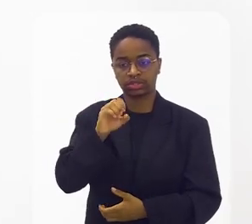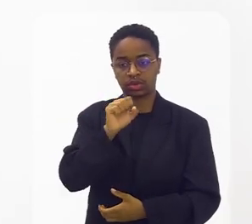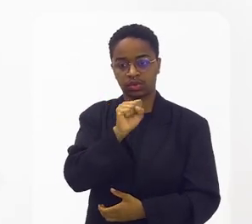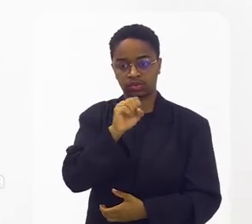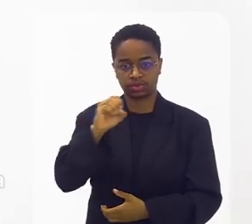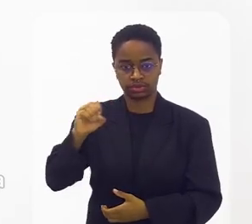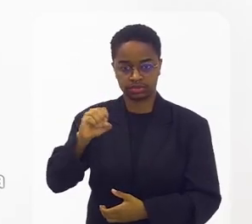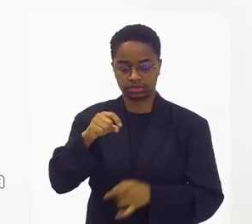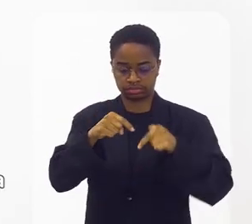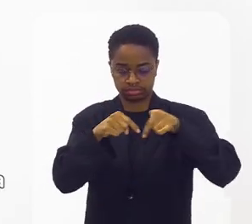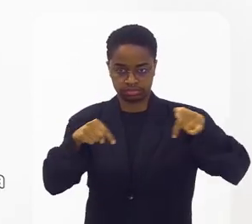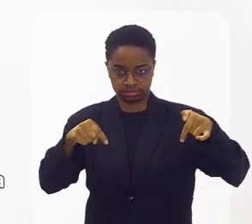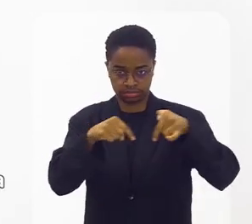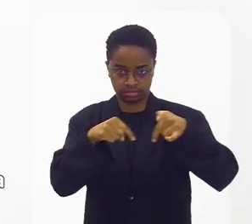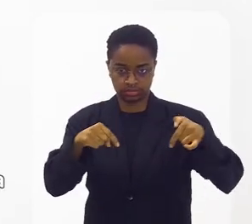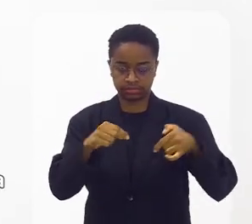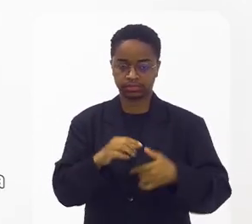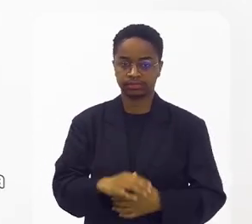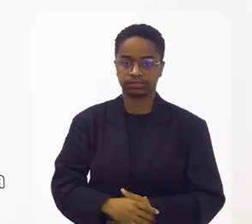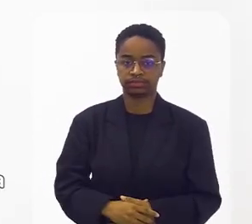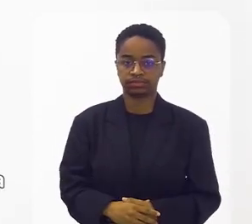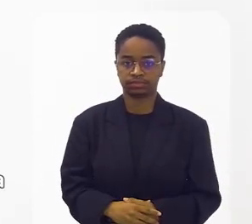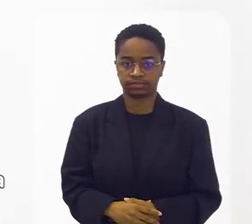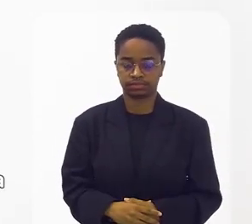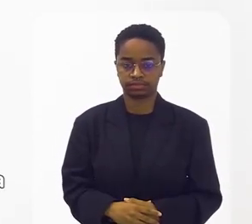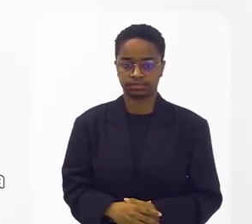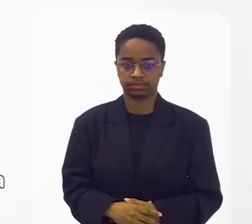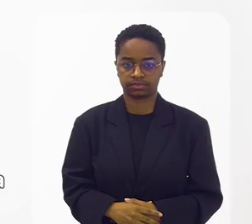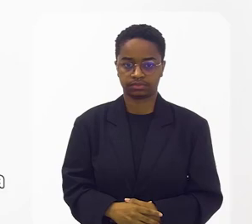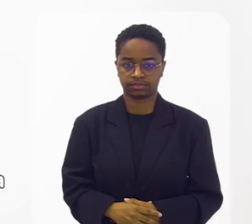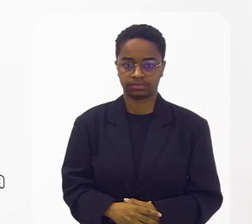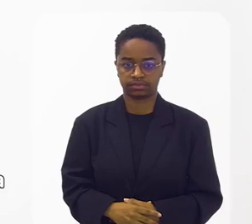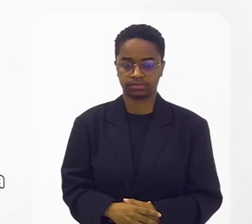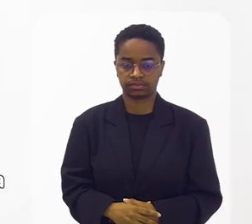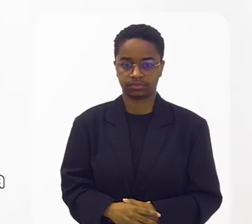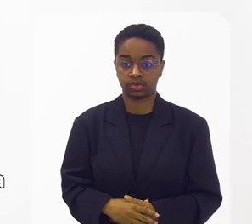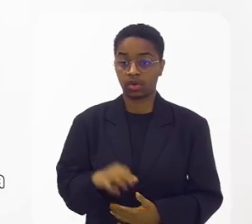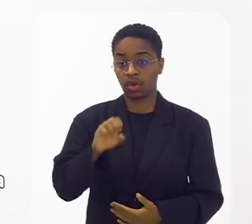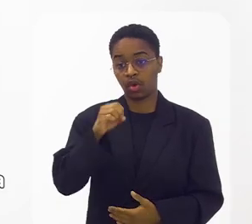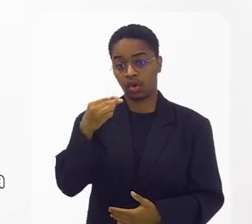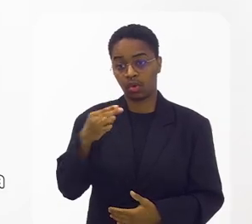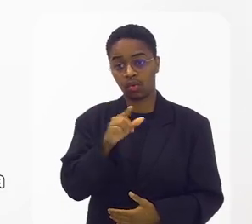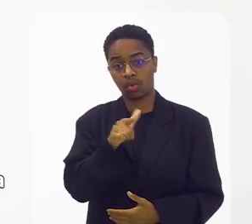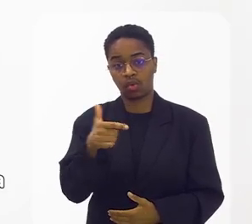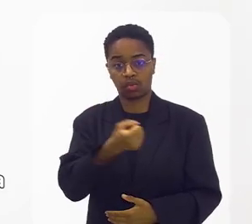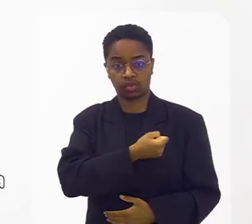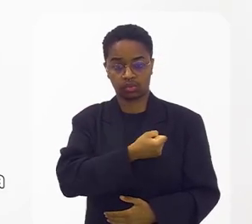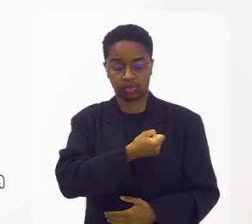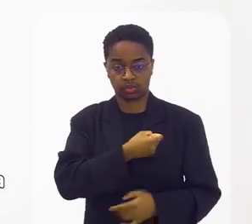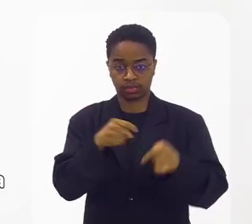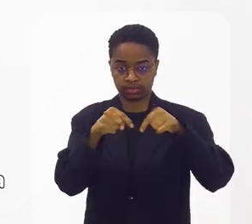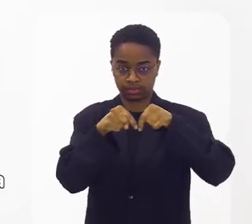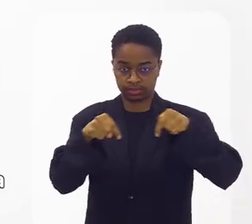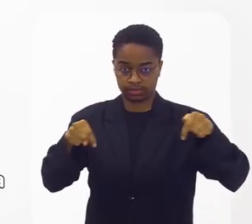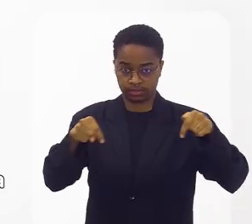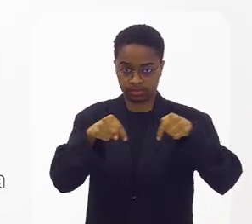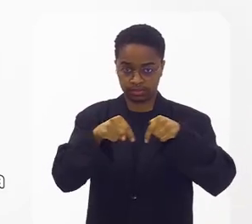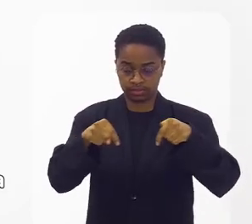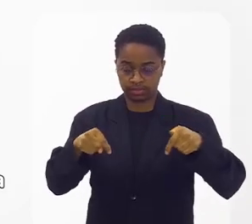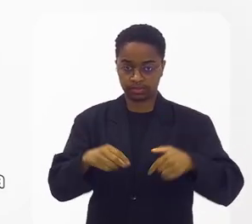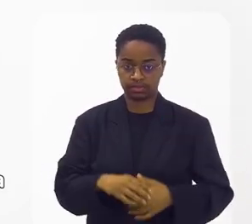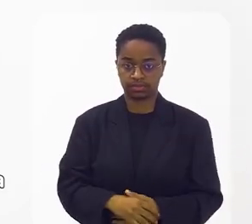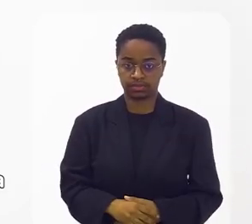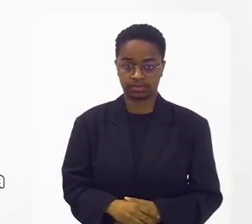é o 0800 023 0007, ou 0800 023